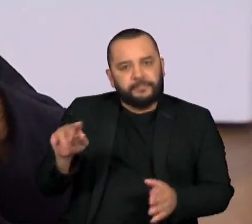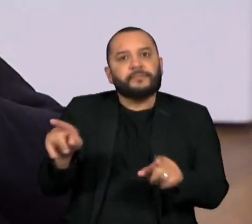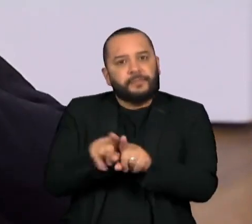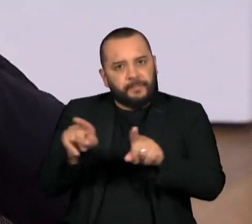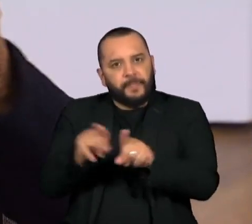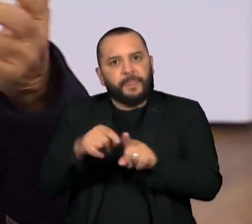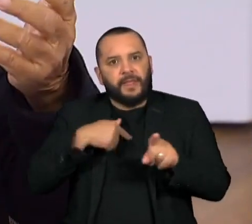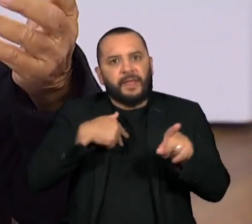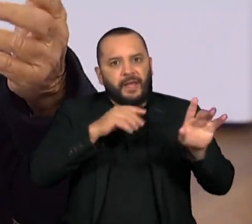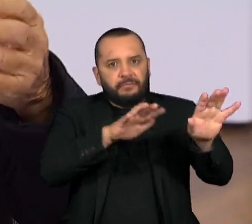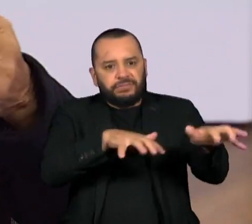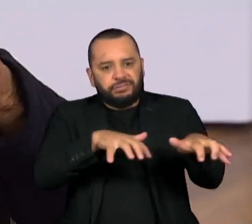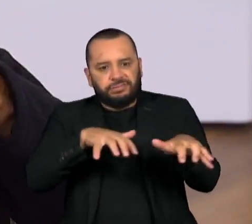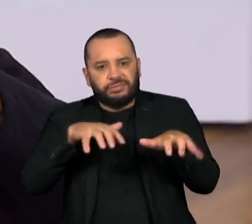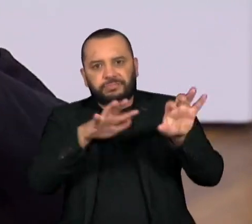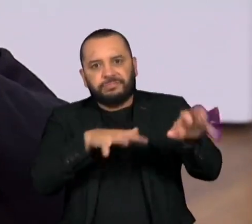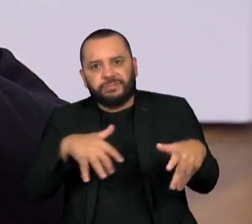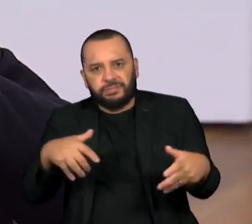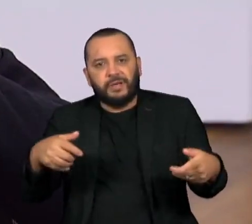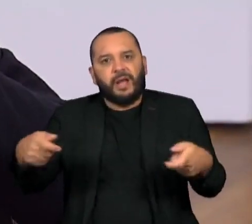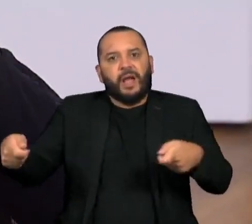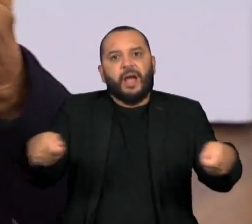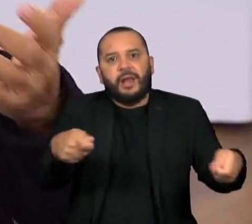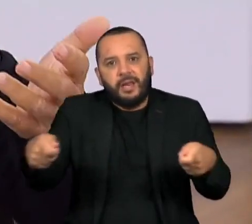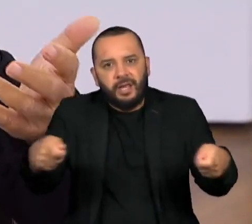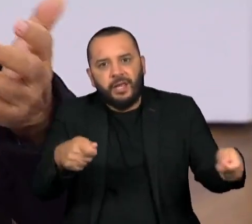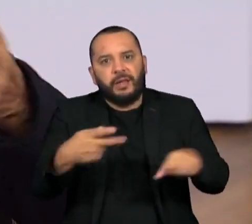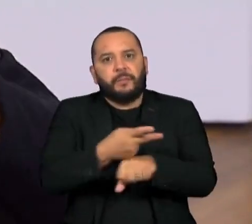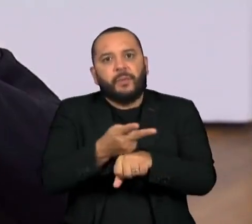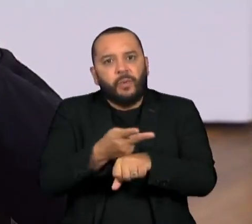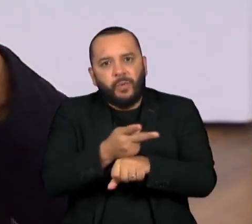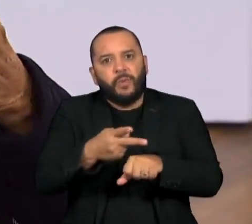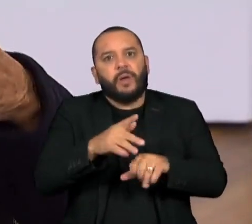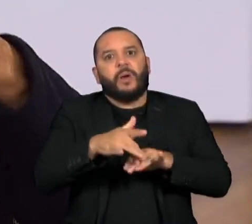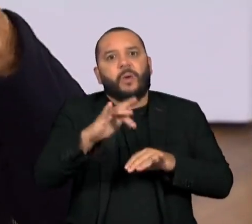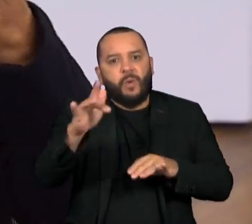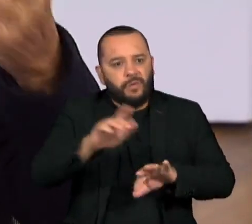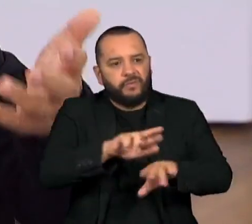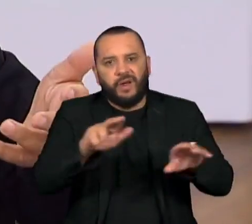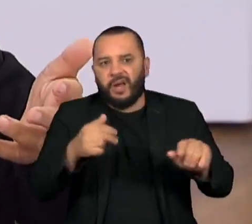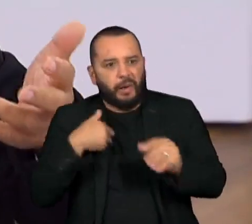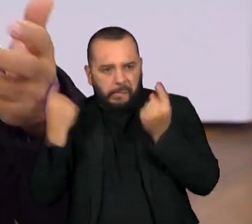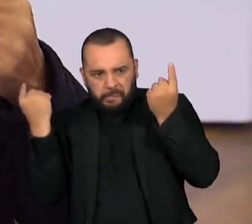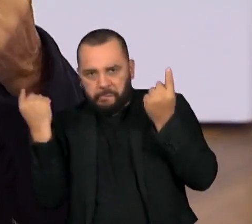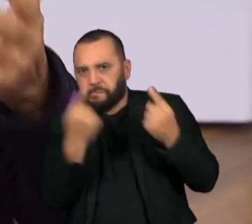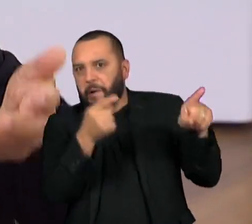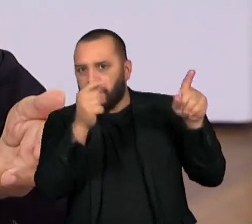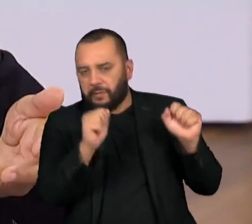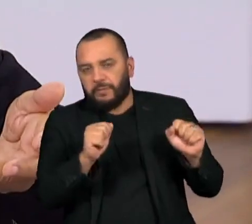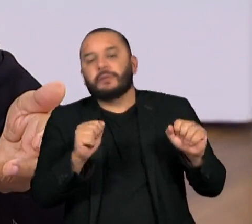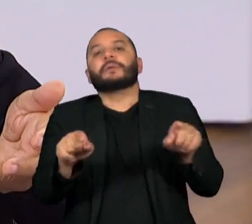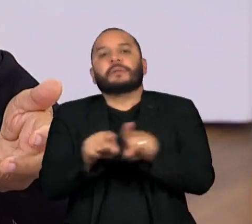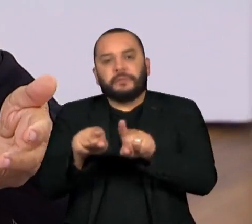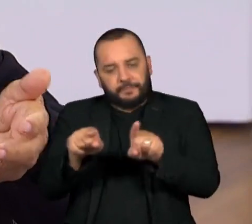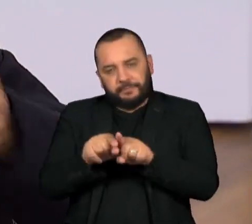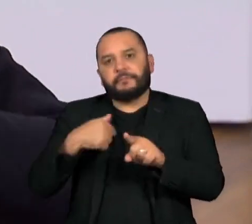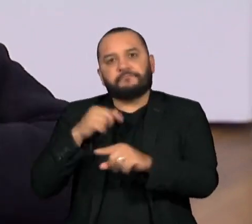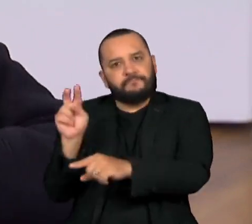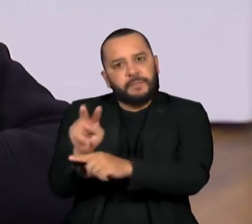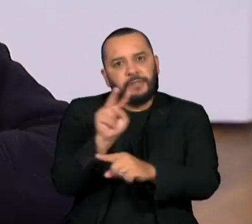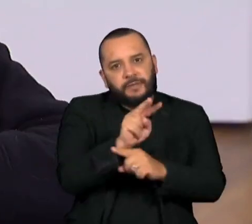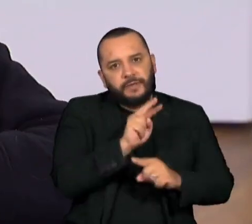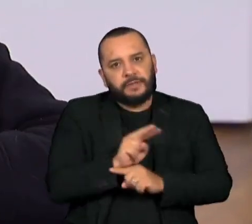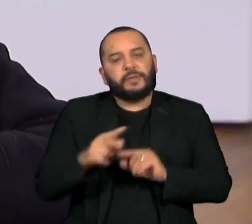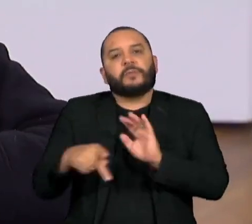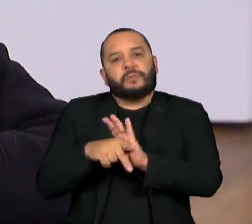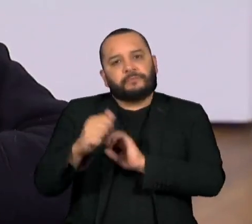no sentido de estabelecer associações que pudessem contribuir com a preservação da floresta.